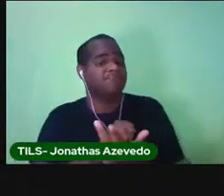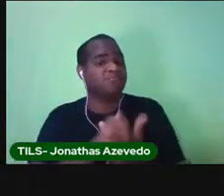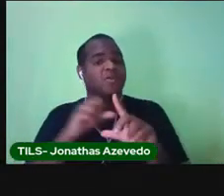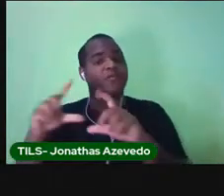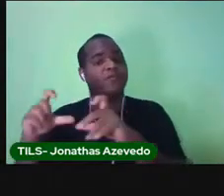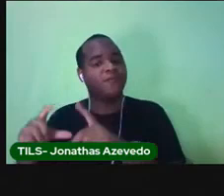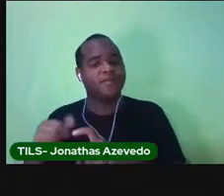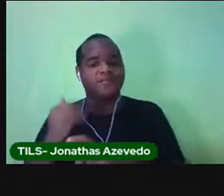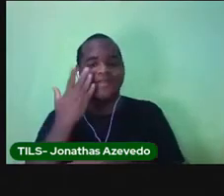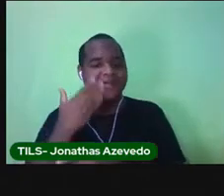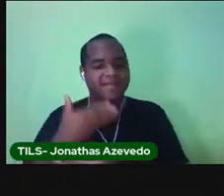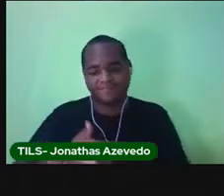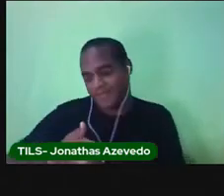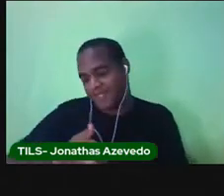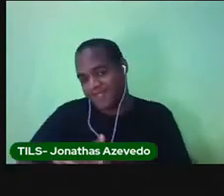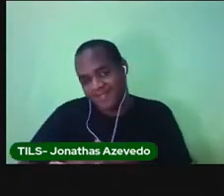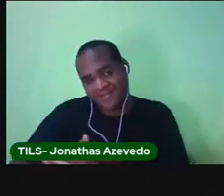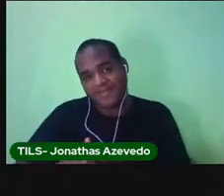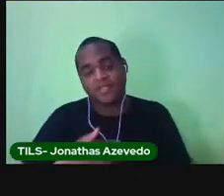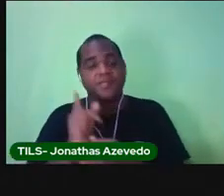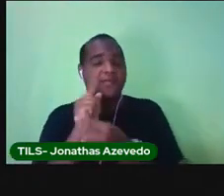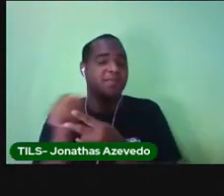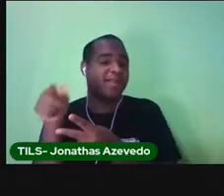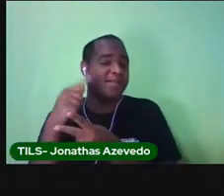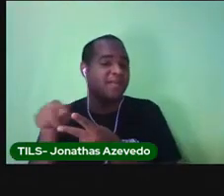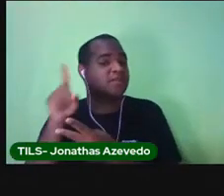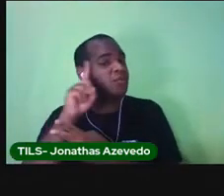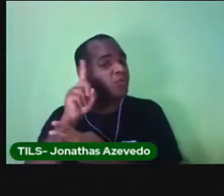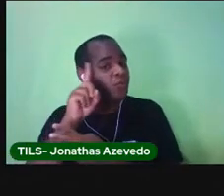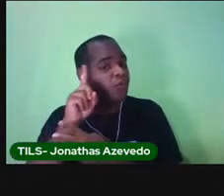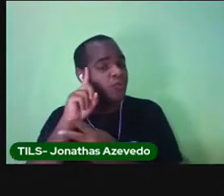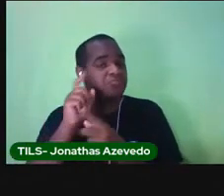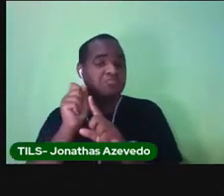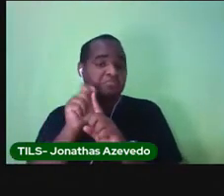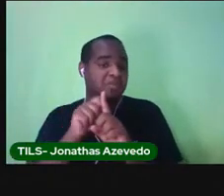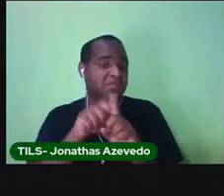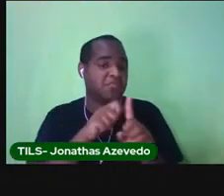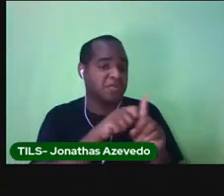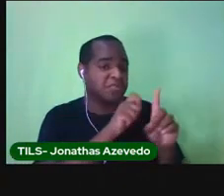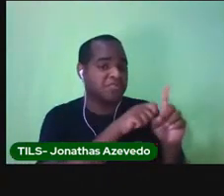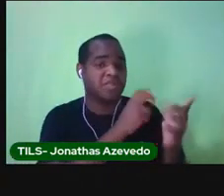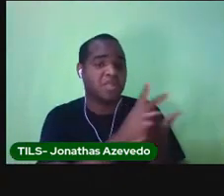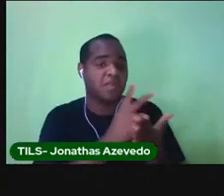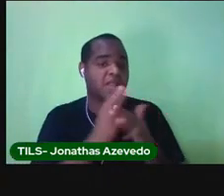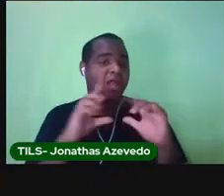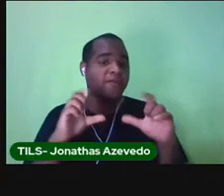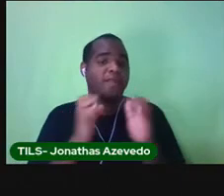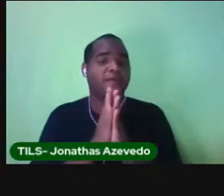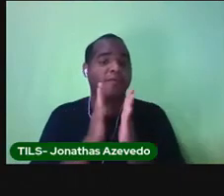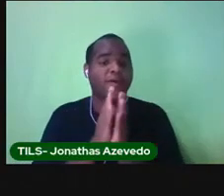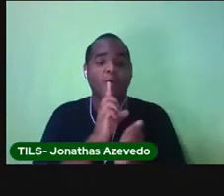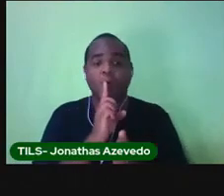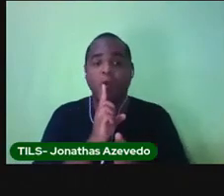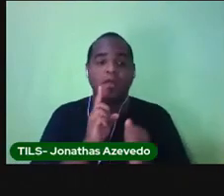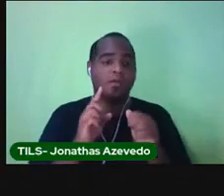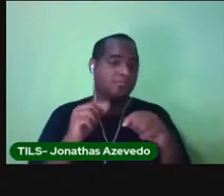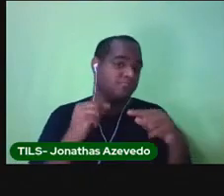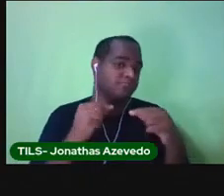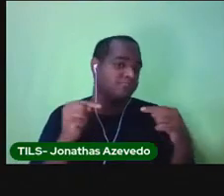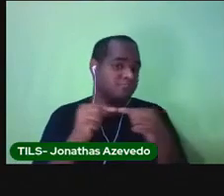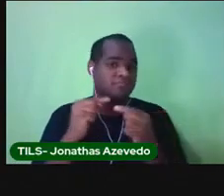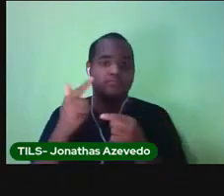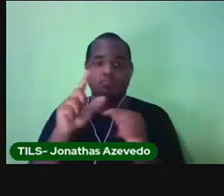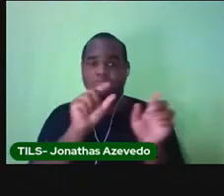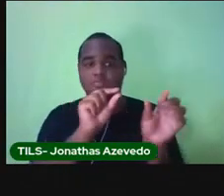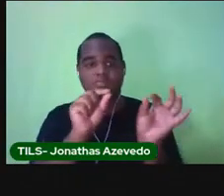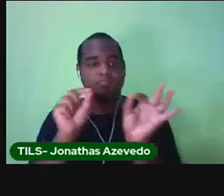hora que o neném nasce, toda semana, todos os meses. Tira foto nos aniversários e faz uma linha do tempo. E